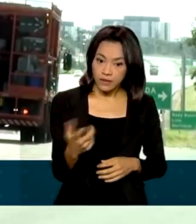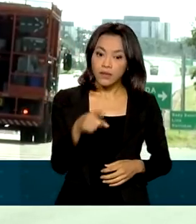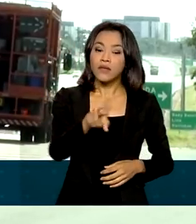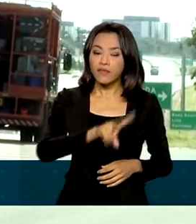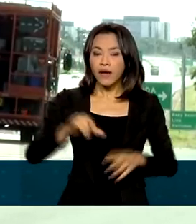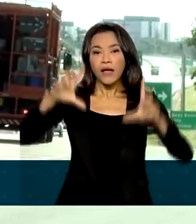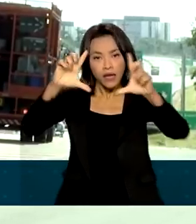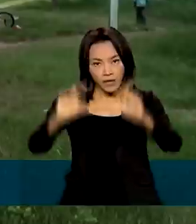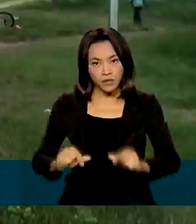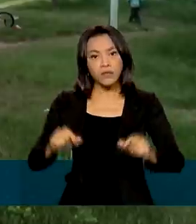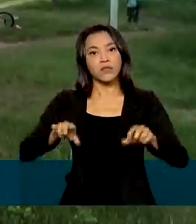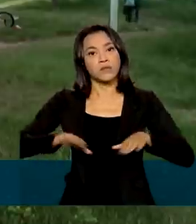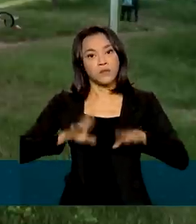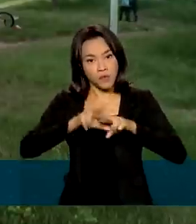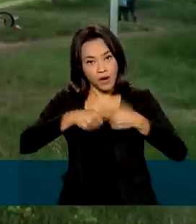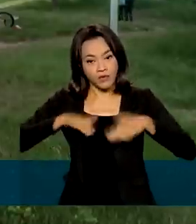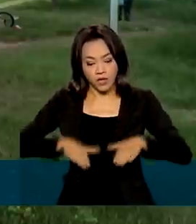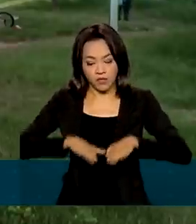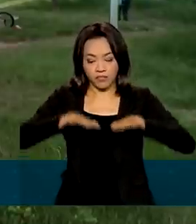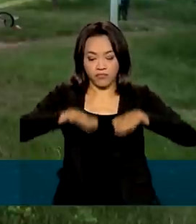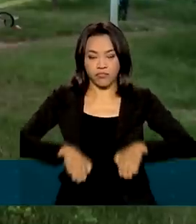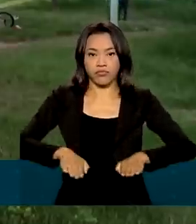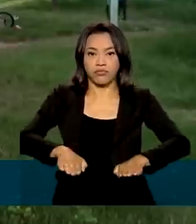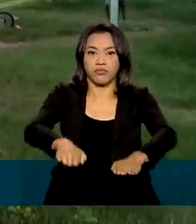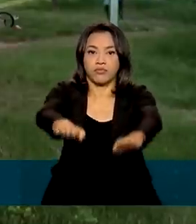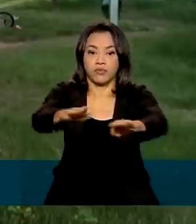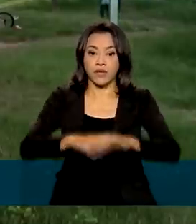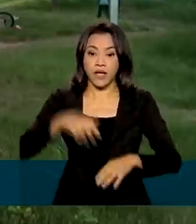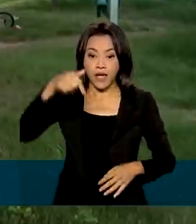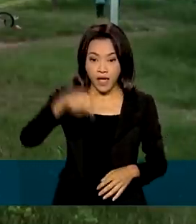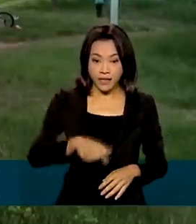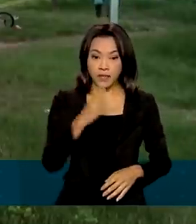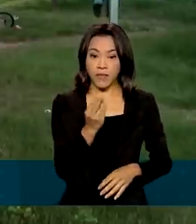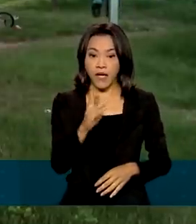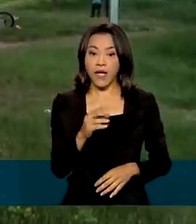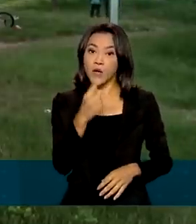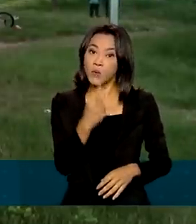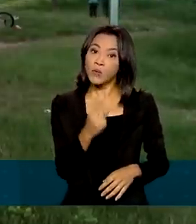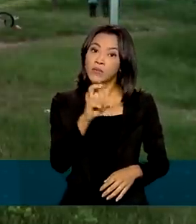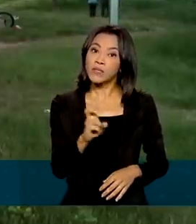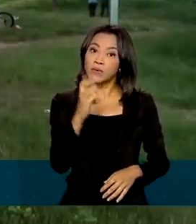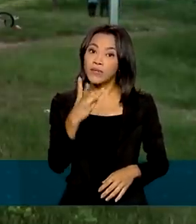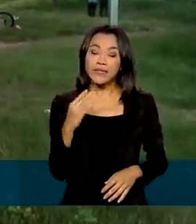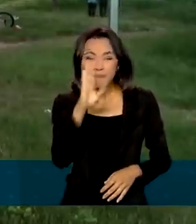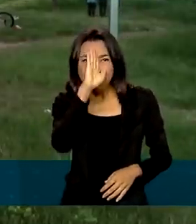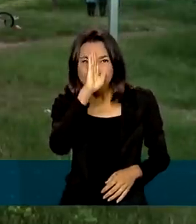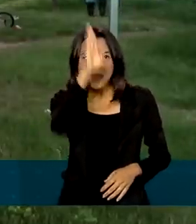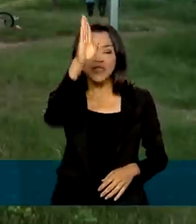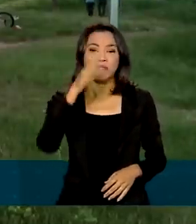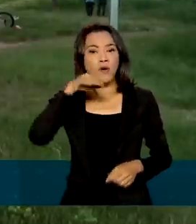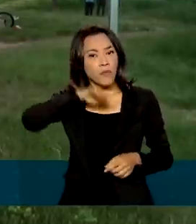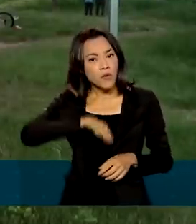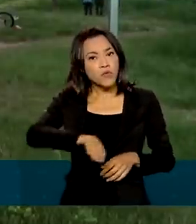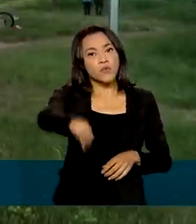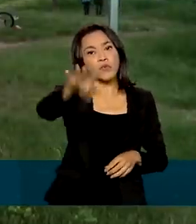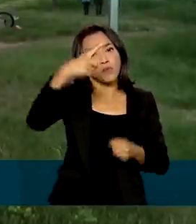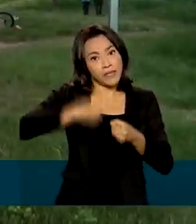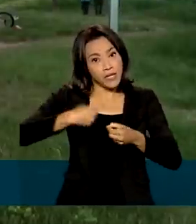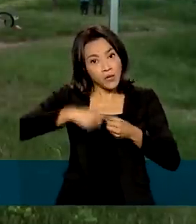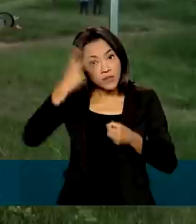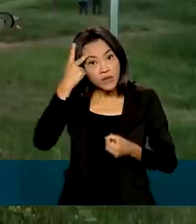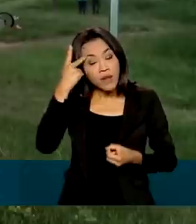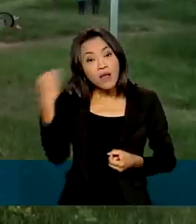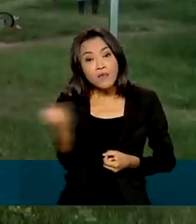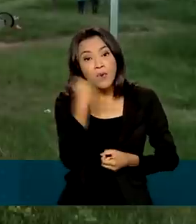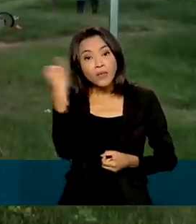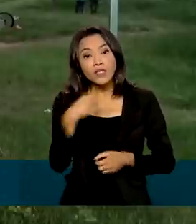duplicação da pista. A BR-153 é uma das principais vias de integração do país. Aqui no interior de São Paulo, ela é importante para